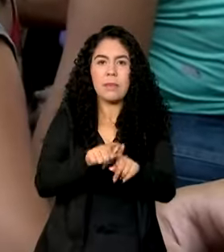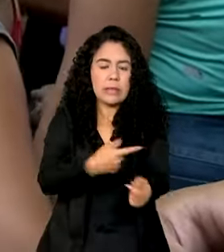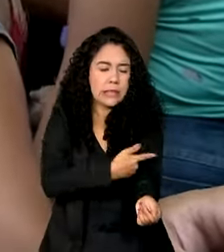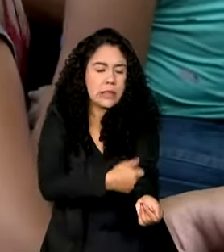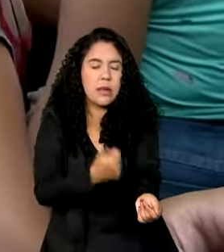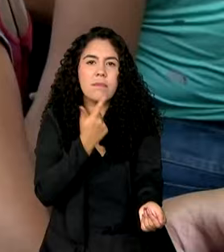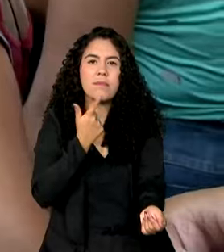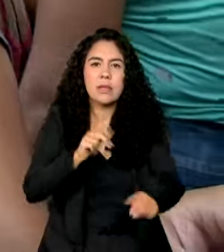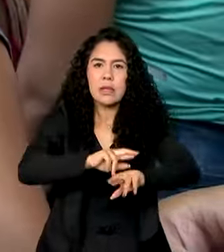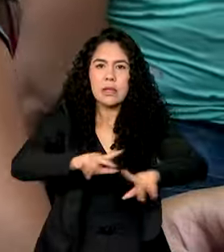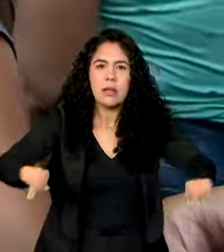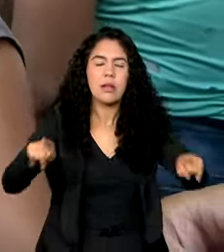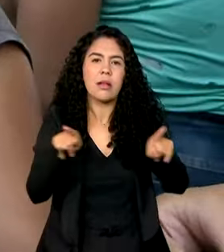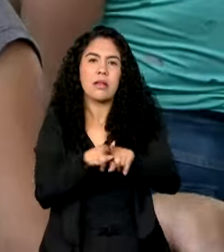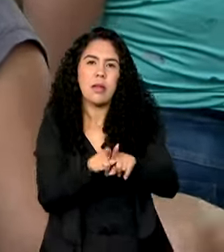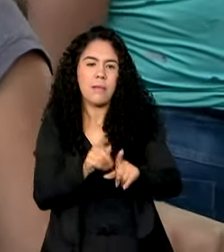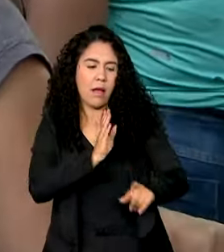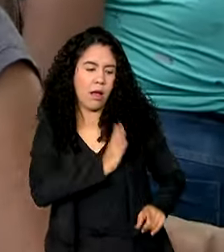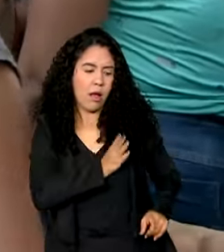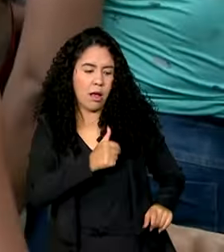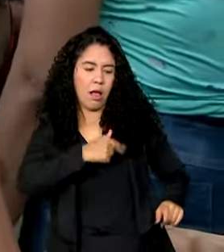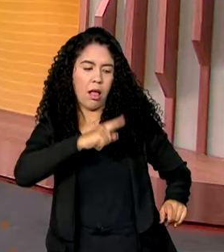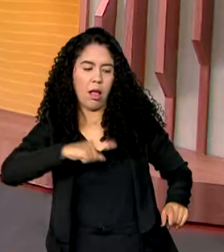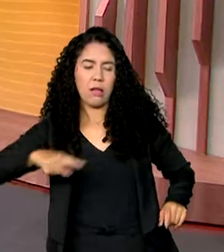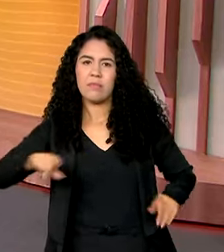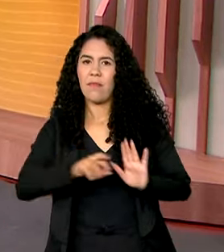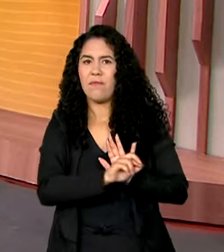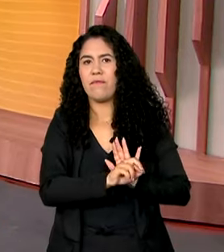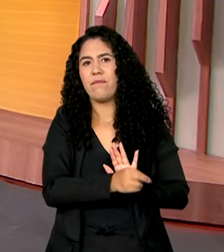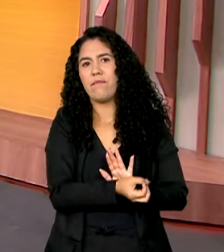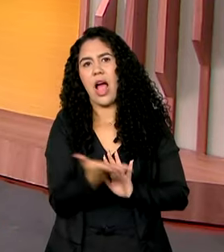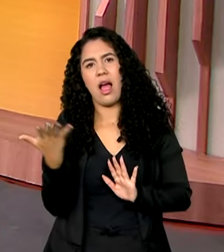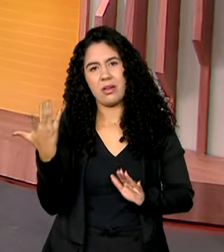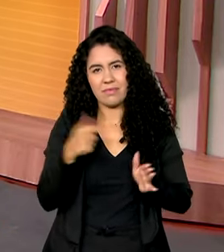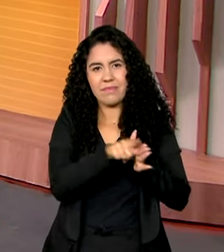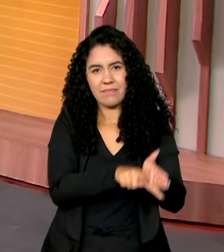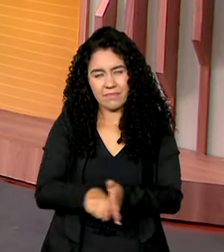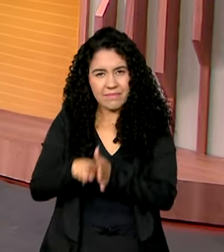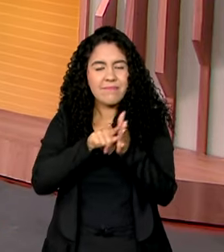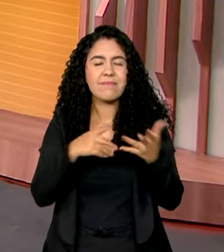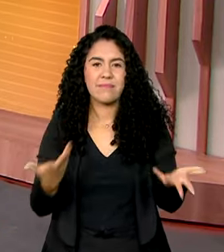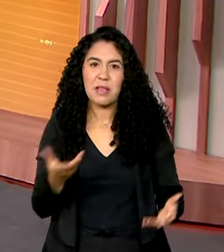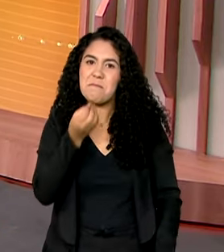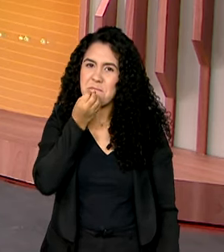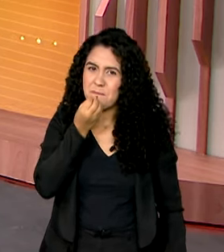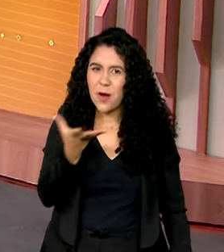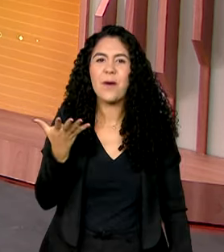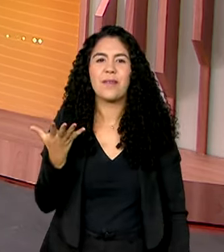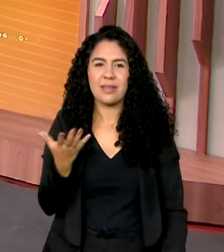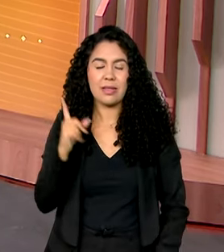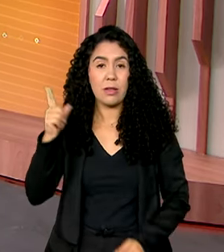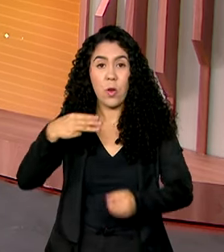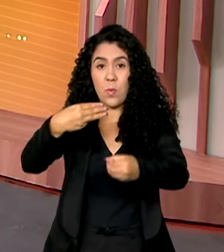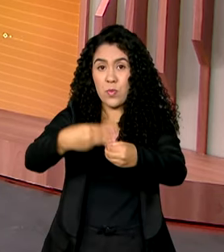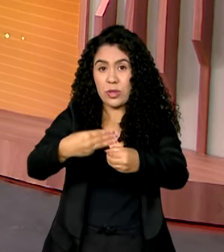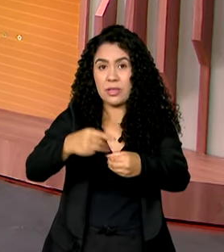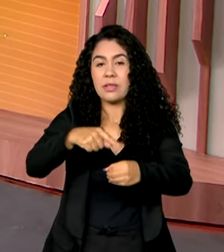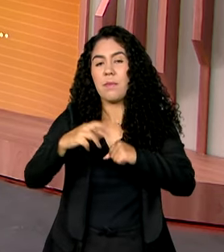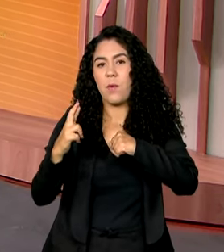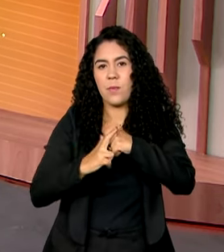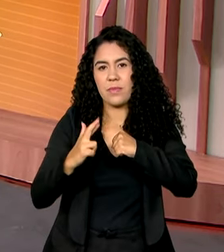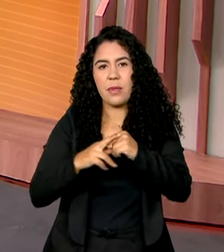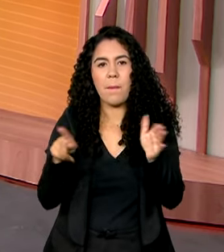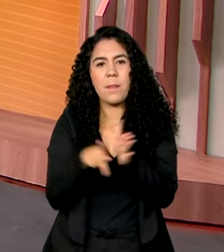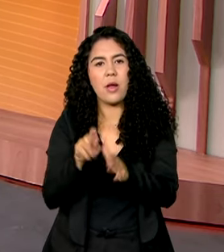vários cardio, vários exames. Olha aí que bom, você viu na reportagem esse município de Belfar Roxo,